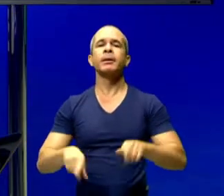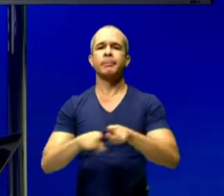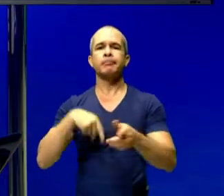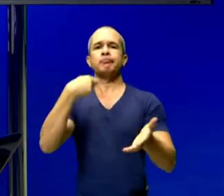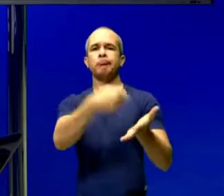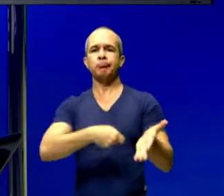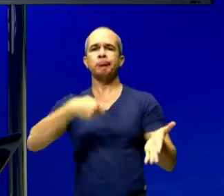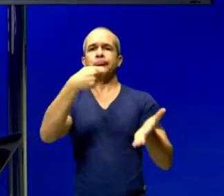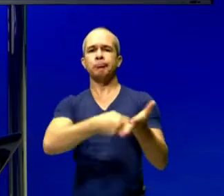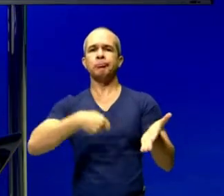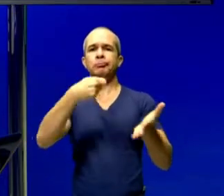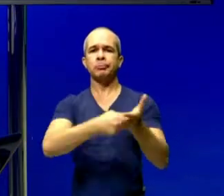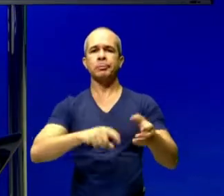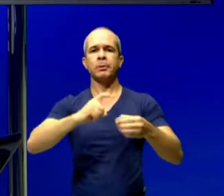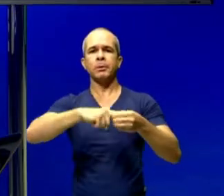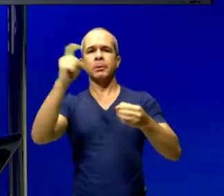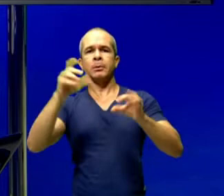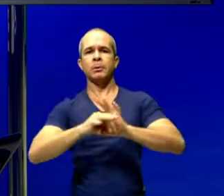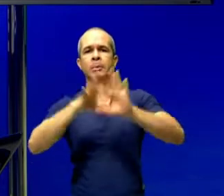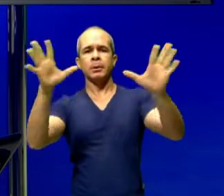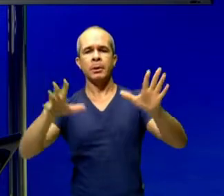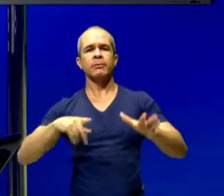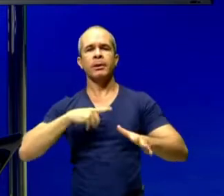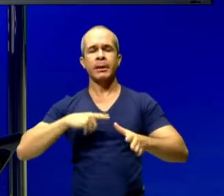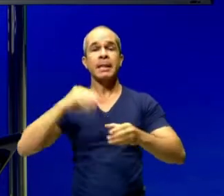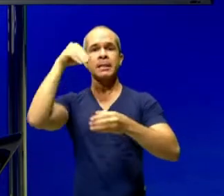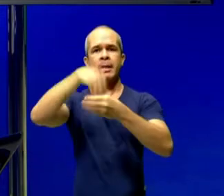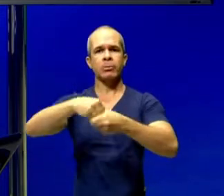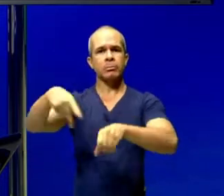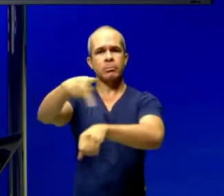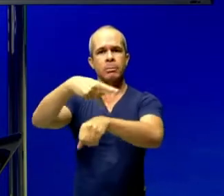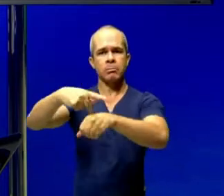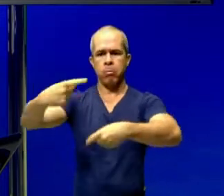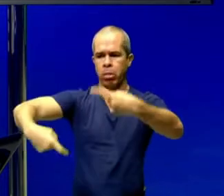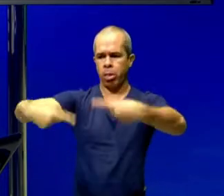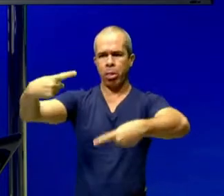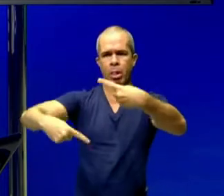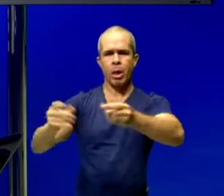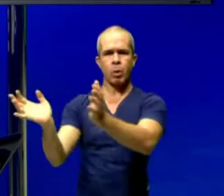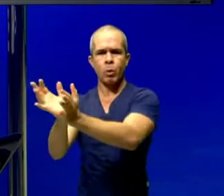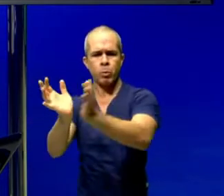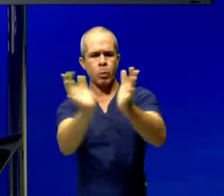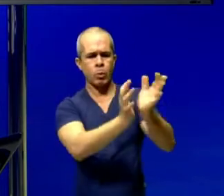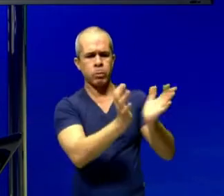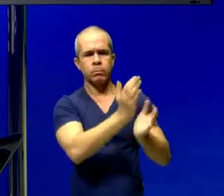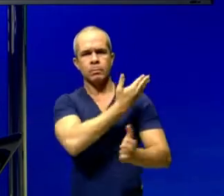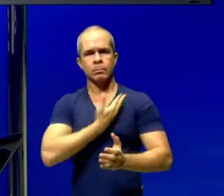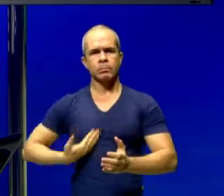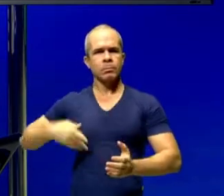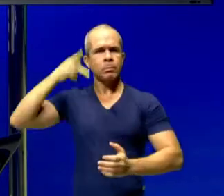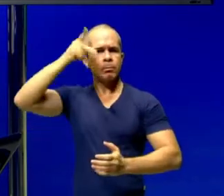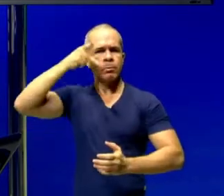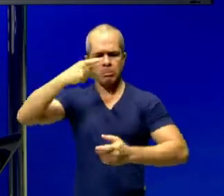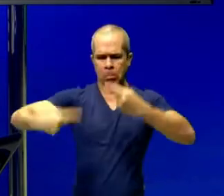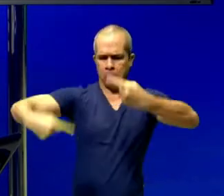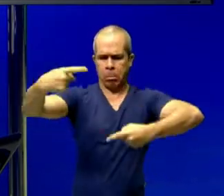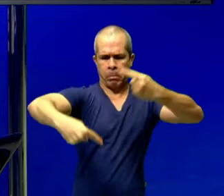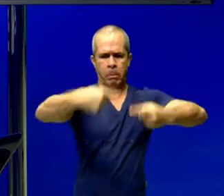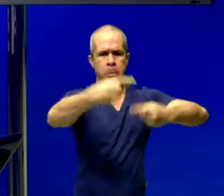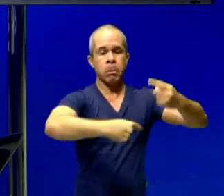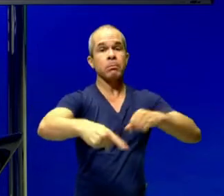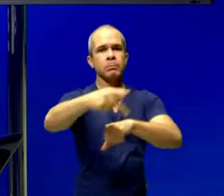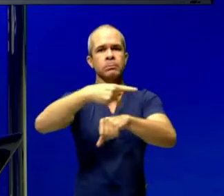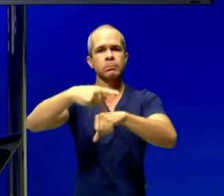independência gerou inúmeros conflitos internos, inúmeros grupos políticos. E alguns países africanos